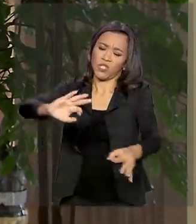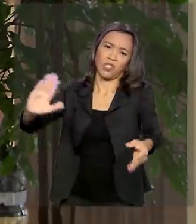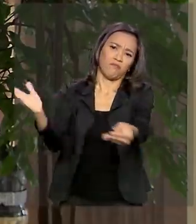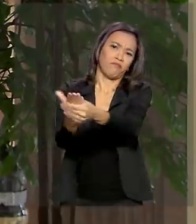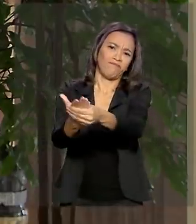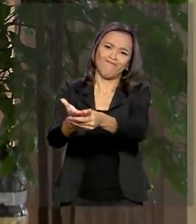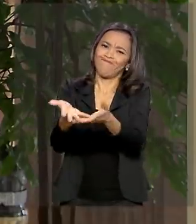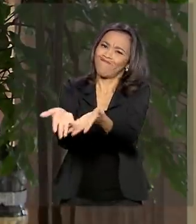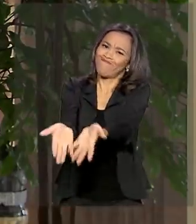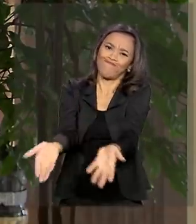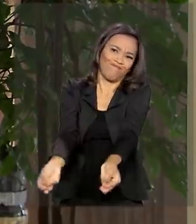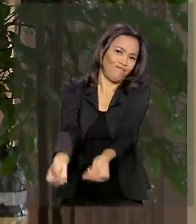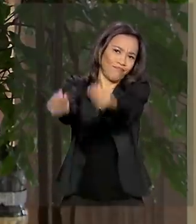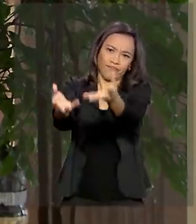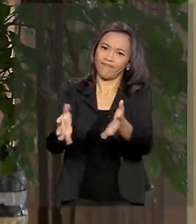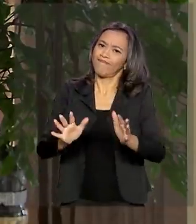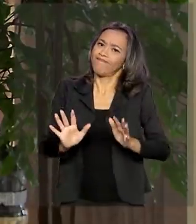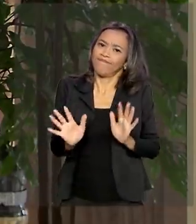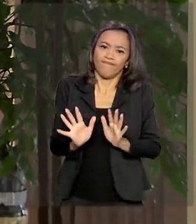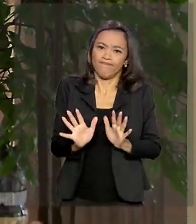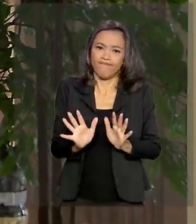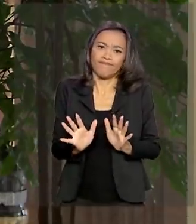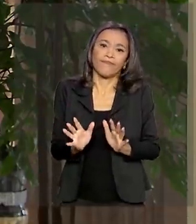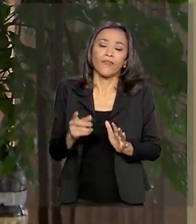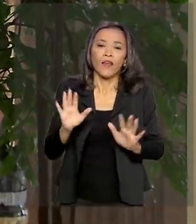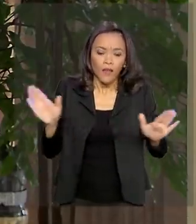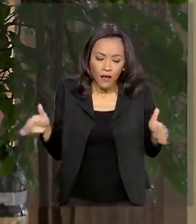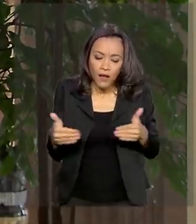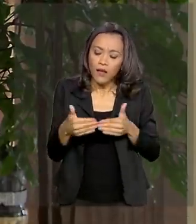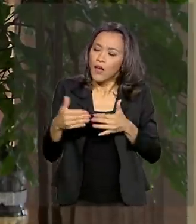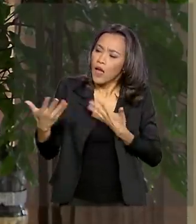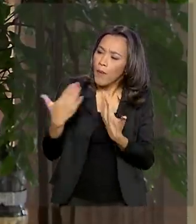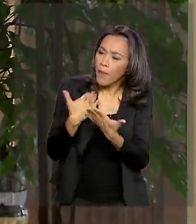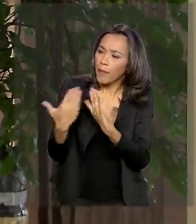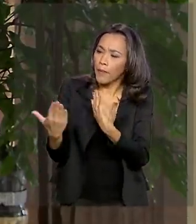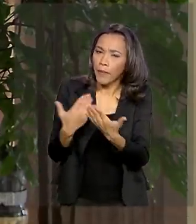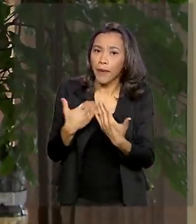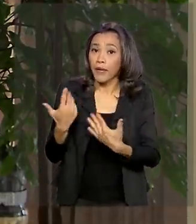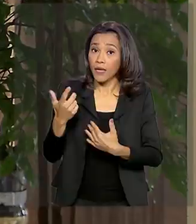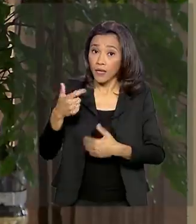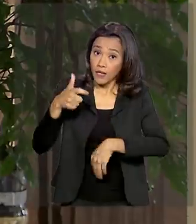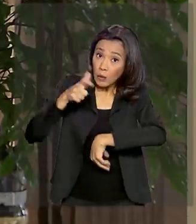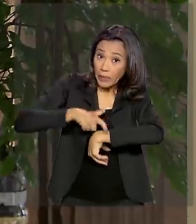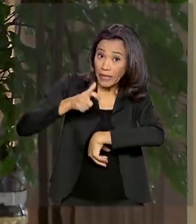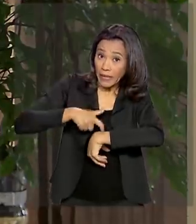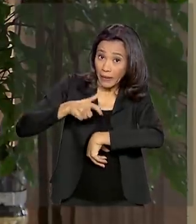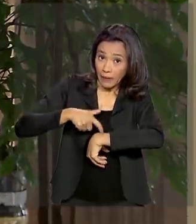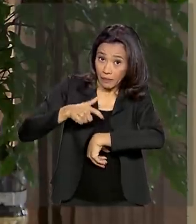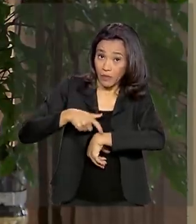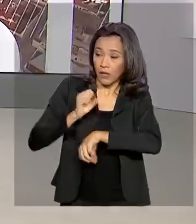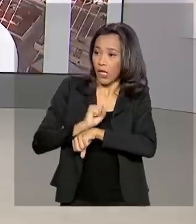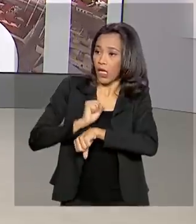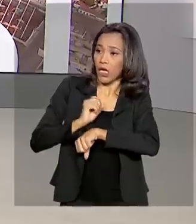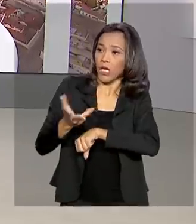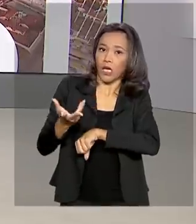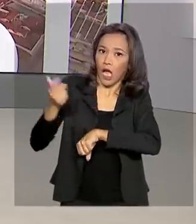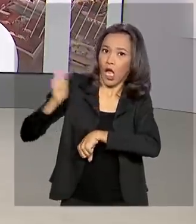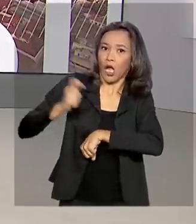consumidor leve a demanda ao Poder Judiciário e que a resposta não venha no tempo em que ele espera essa resposta.